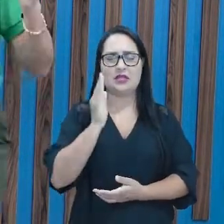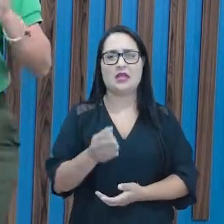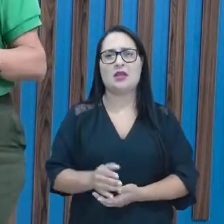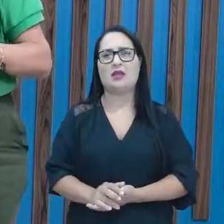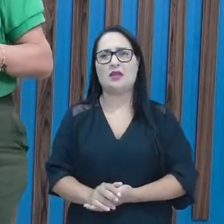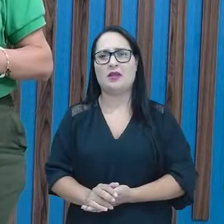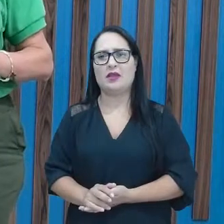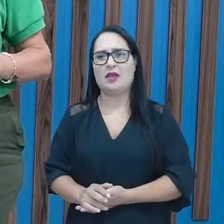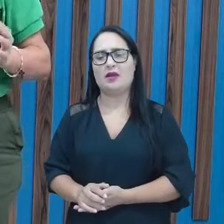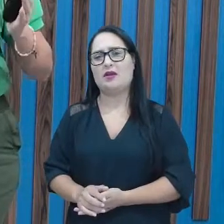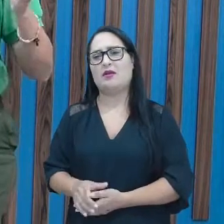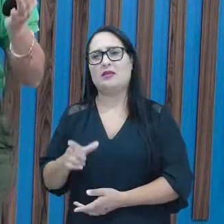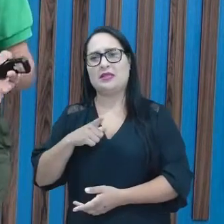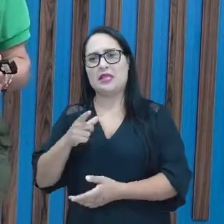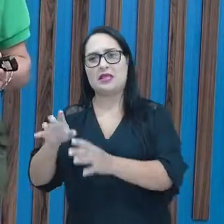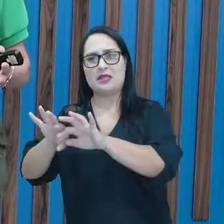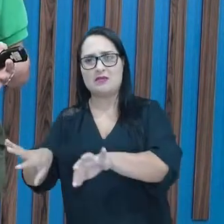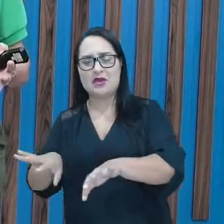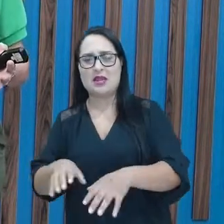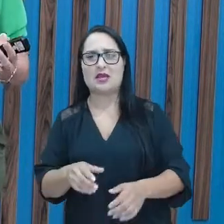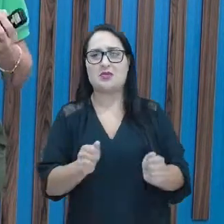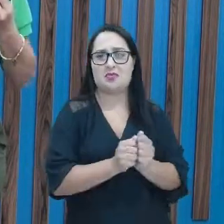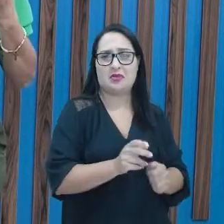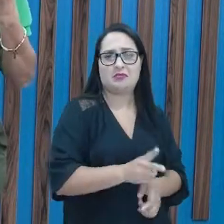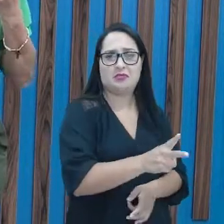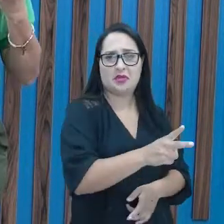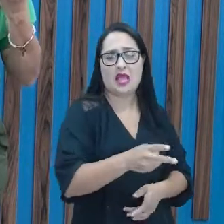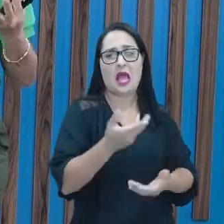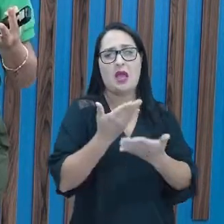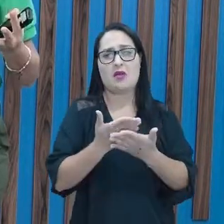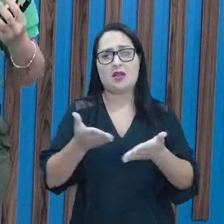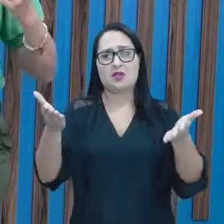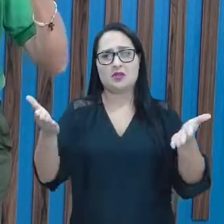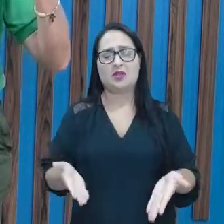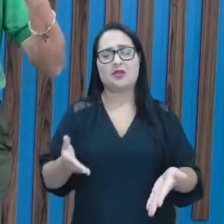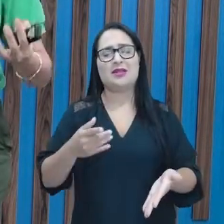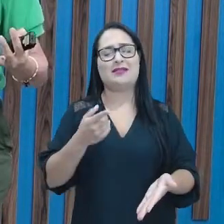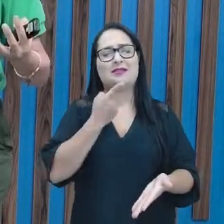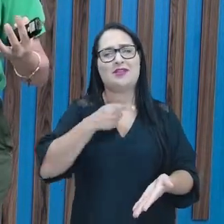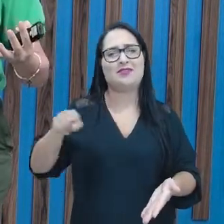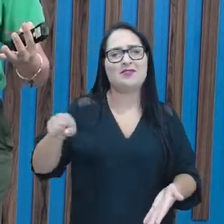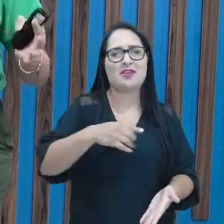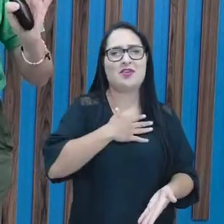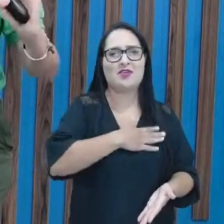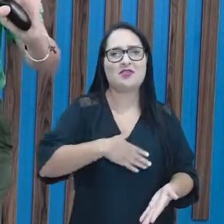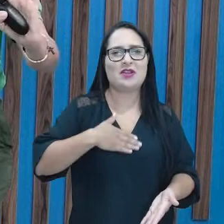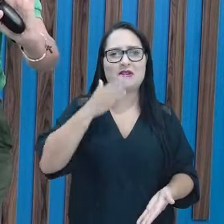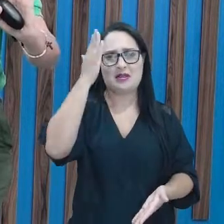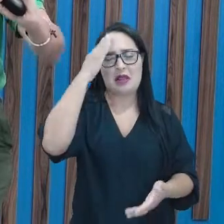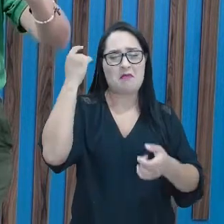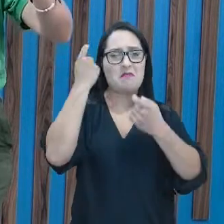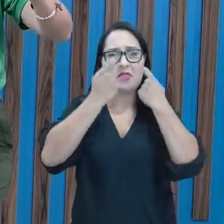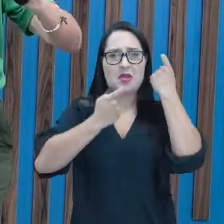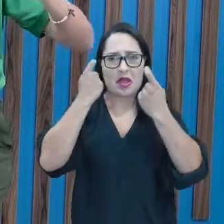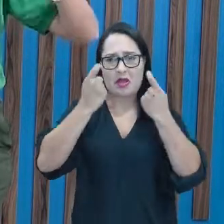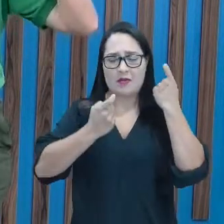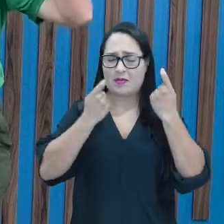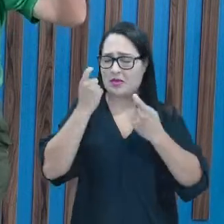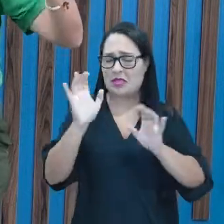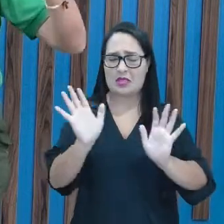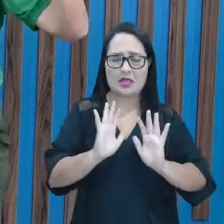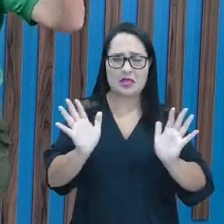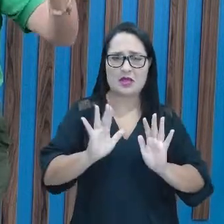separável e inseparável? Essa foi a aula de hoje, espero que vocês tenham gostado, tenham entendido. Não se preocupem que teremos